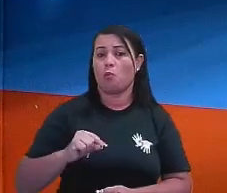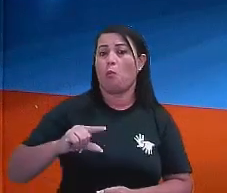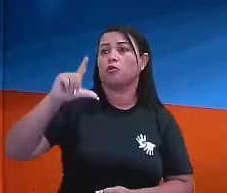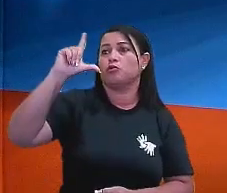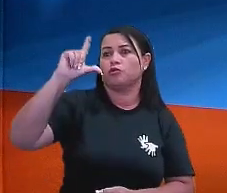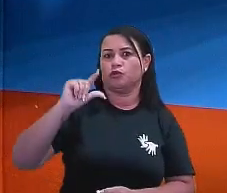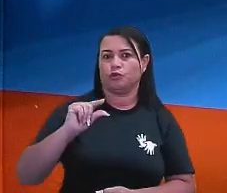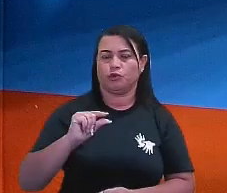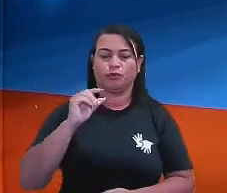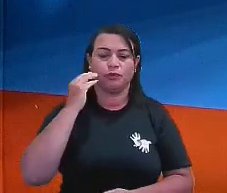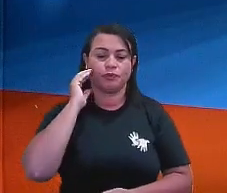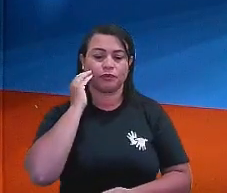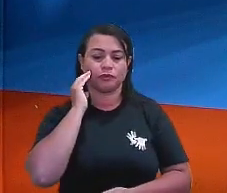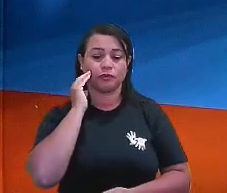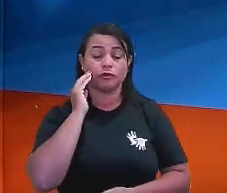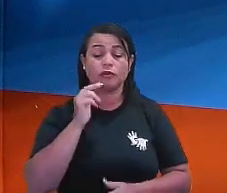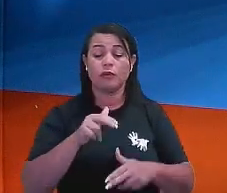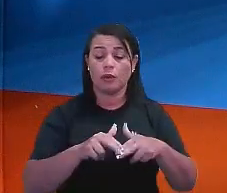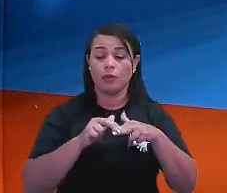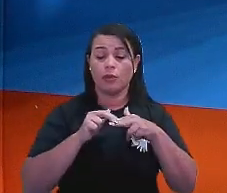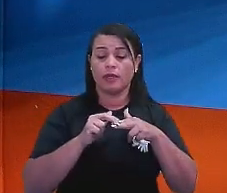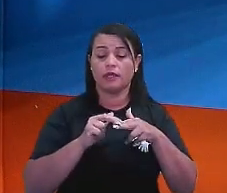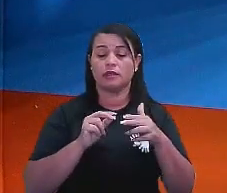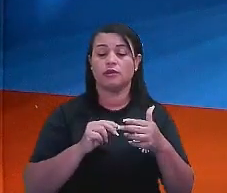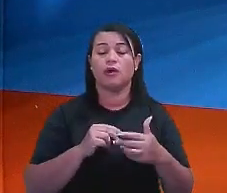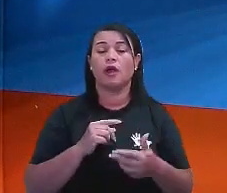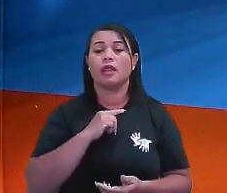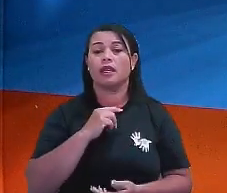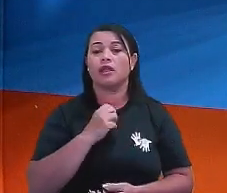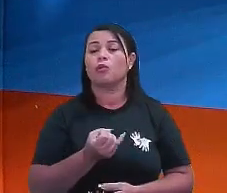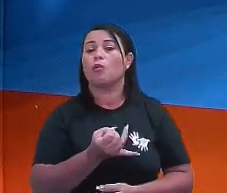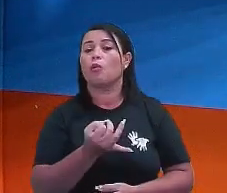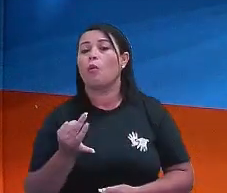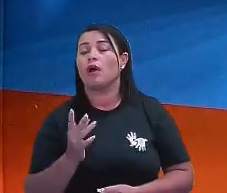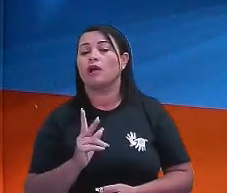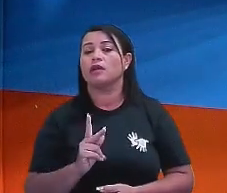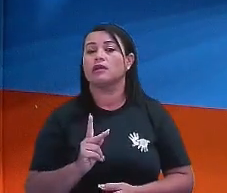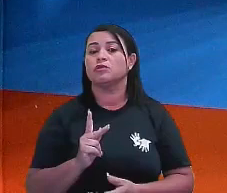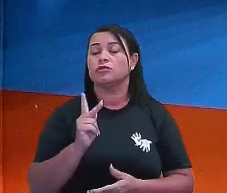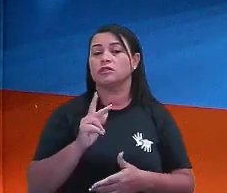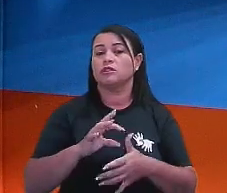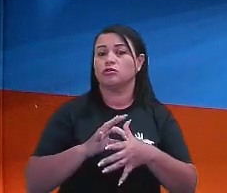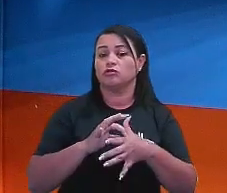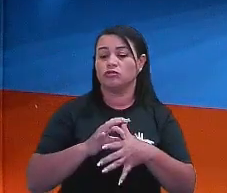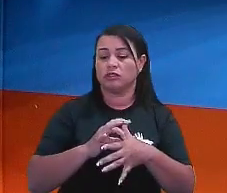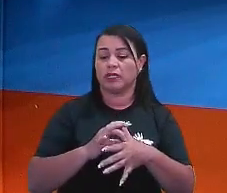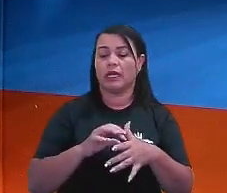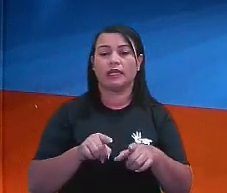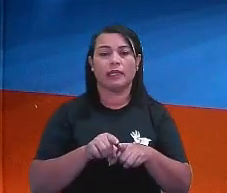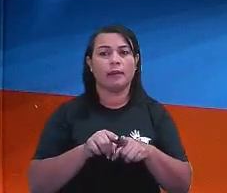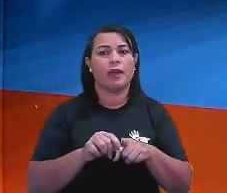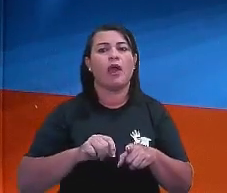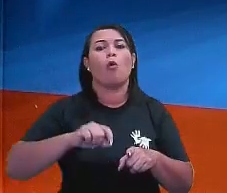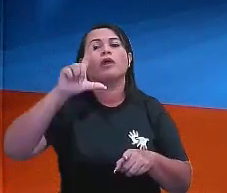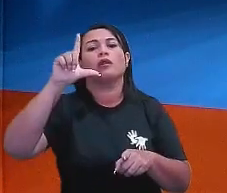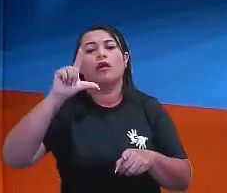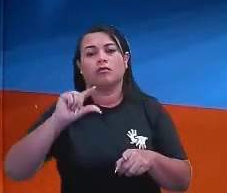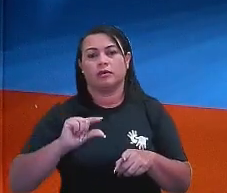o outro também diminuiu. Portanto, a quantidade de carne e o custo da carne são grandezas